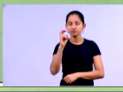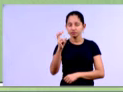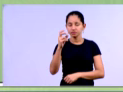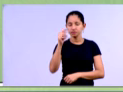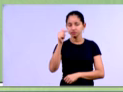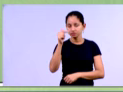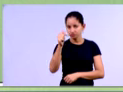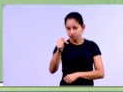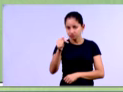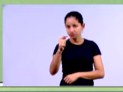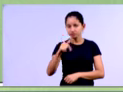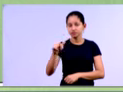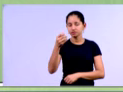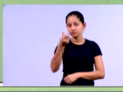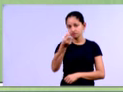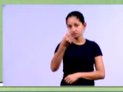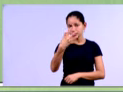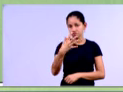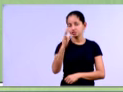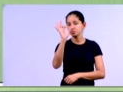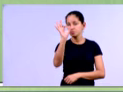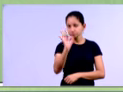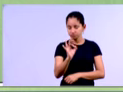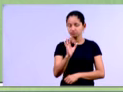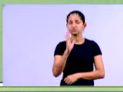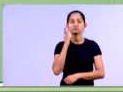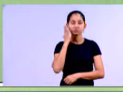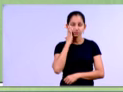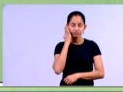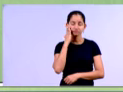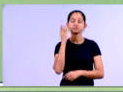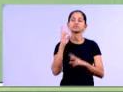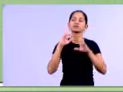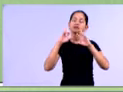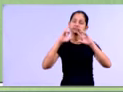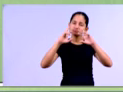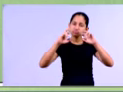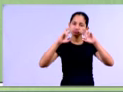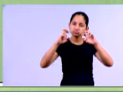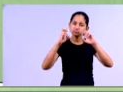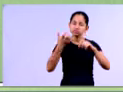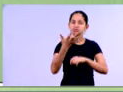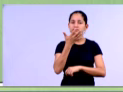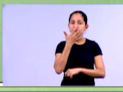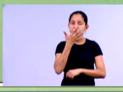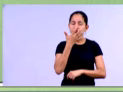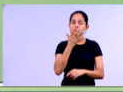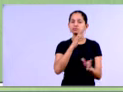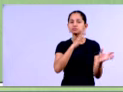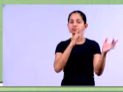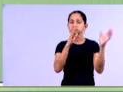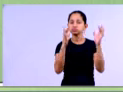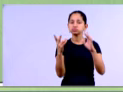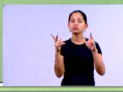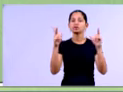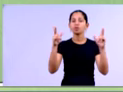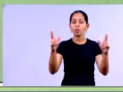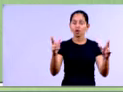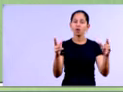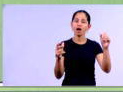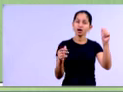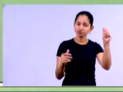,64%. Ok, gente? Então, podemos fazer a mesma situação, né, pro ativo,